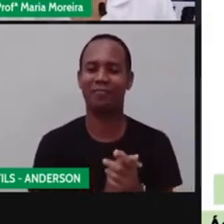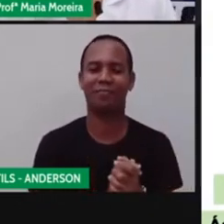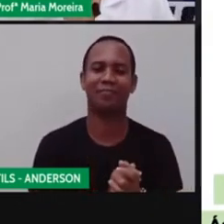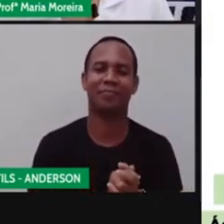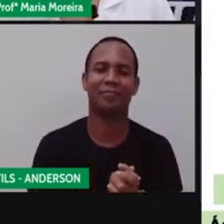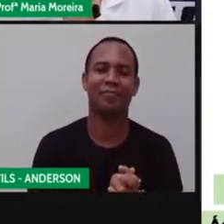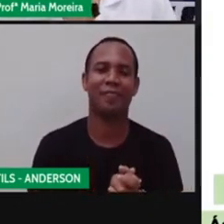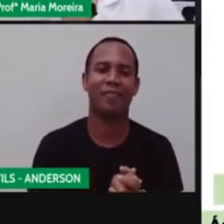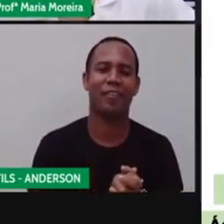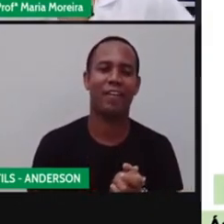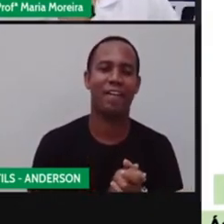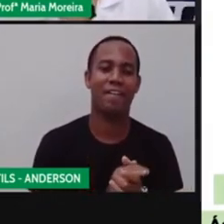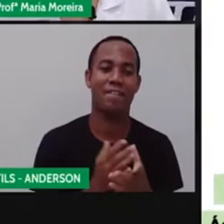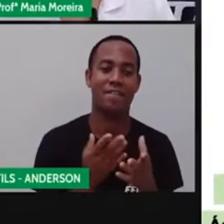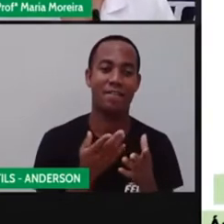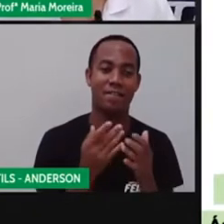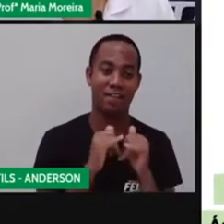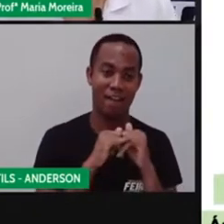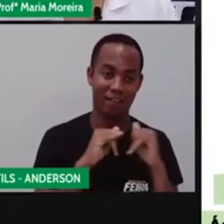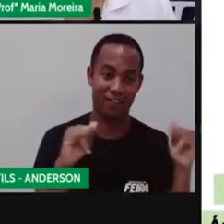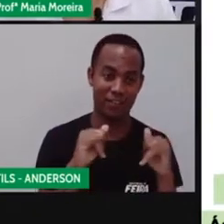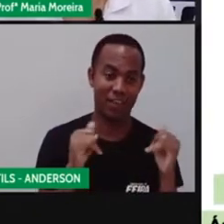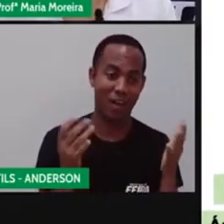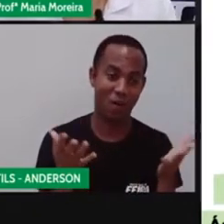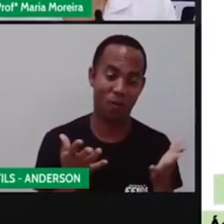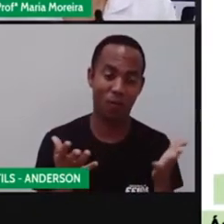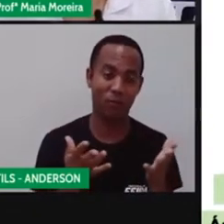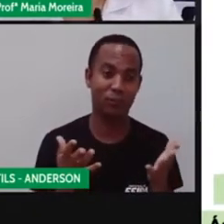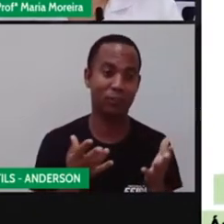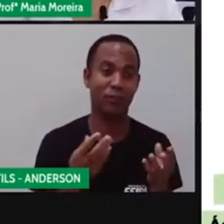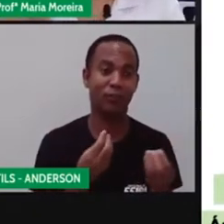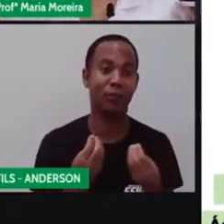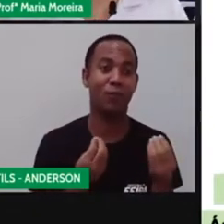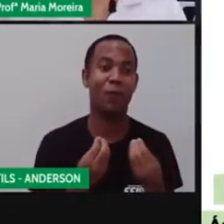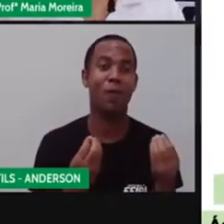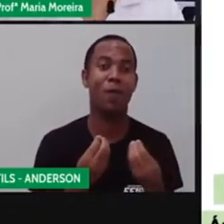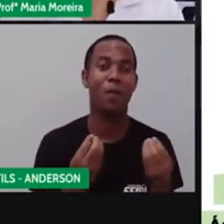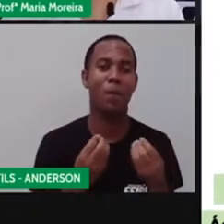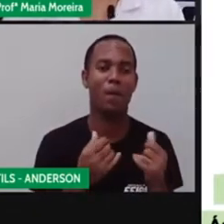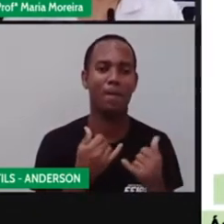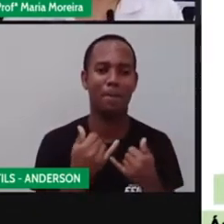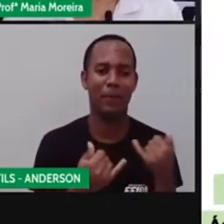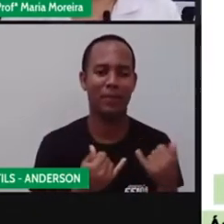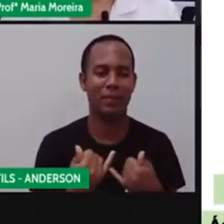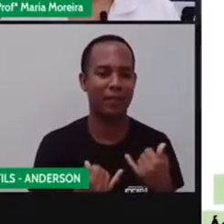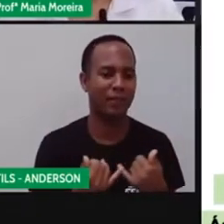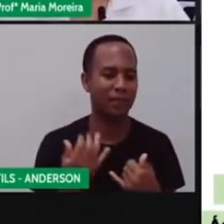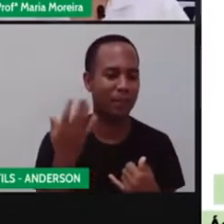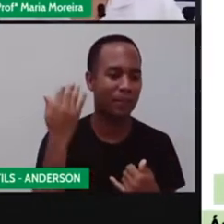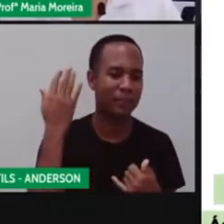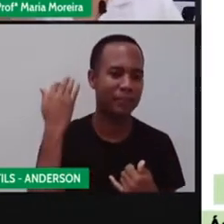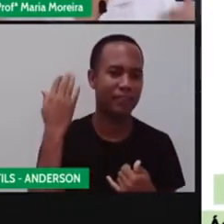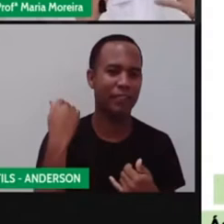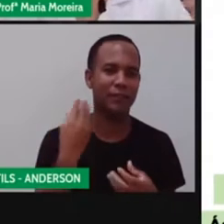Vamos falar aqui hoje, nesse momento, sobre brinquedos antigos.